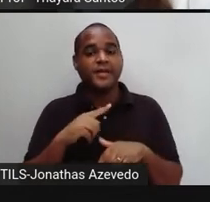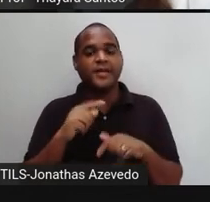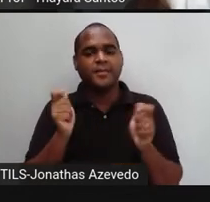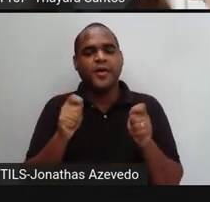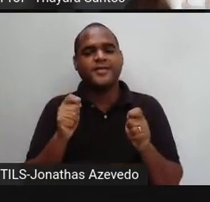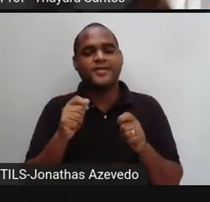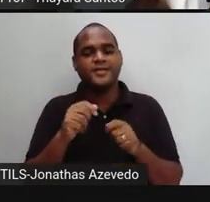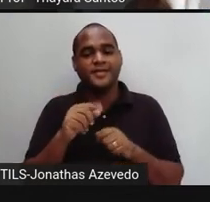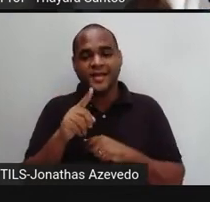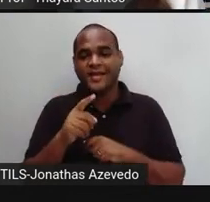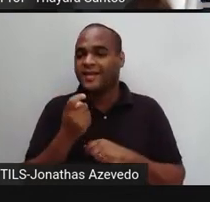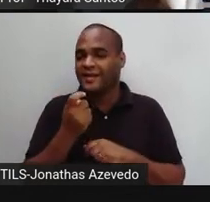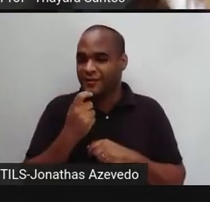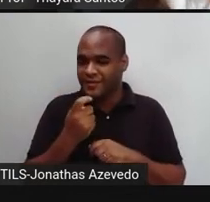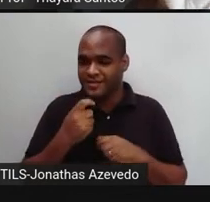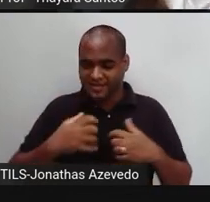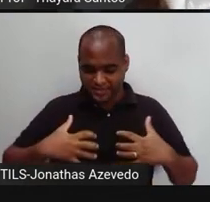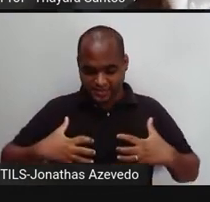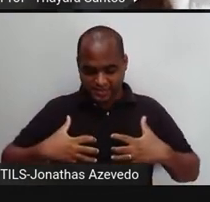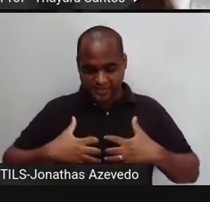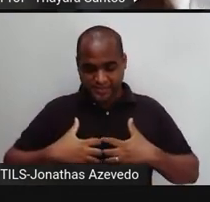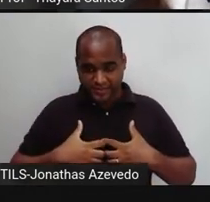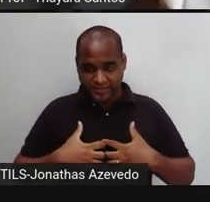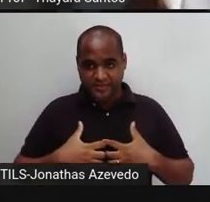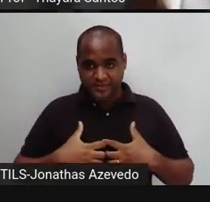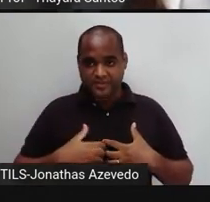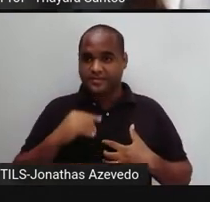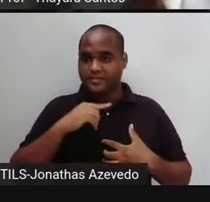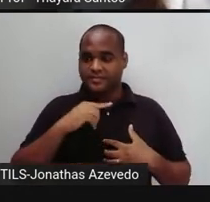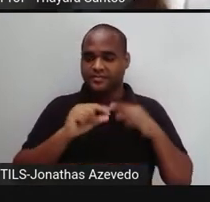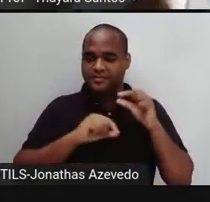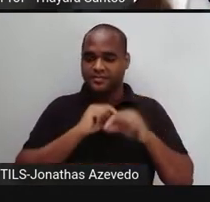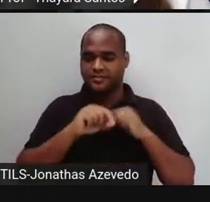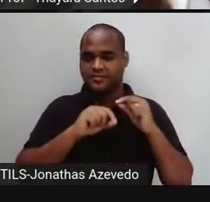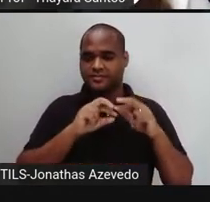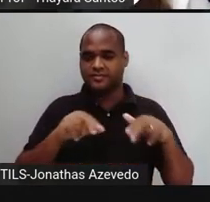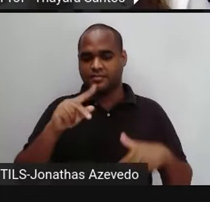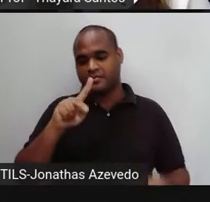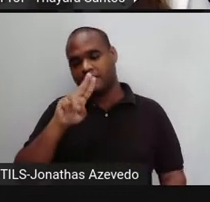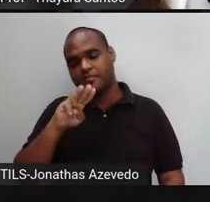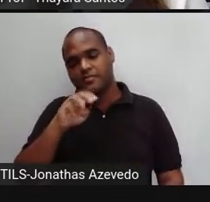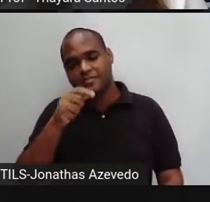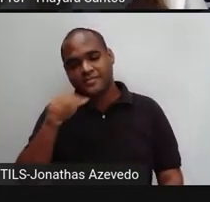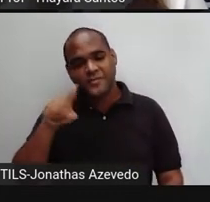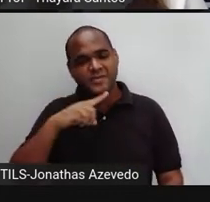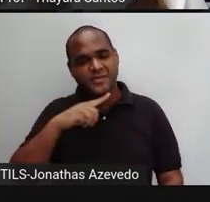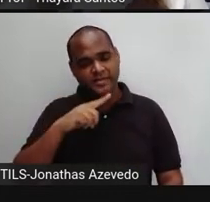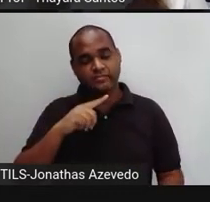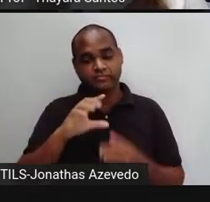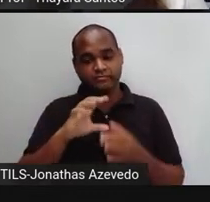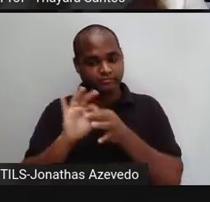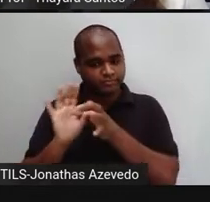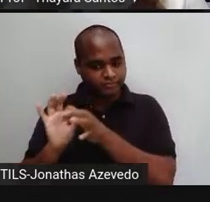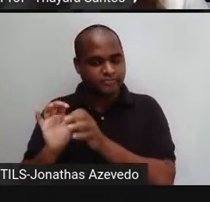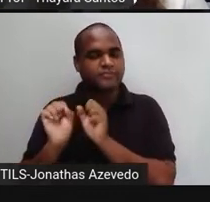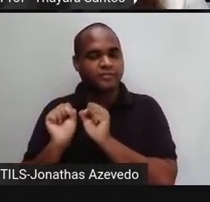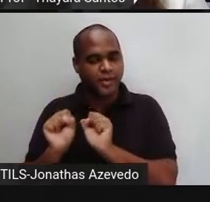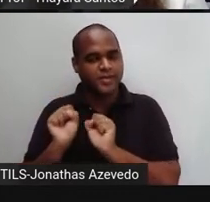o osso pra que essa costela, ela suba e o pulmão tenha espaço pra ele inflar. Quando a gente respira,